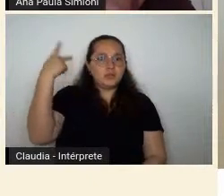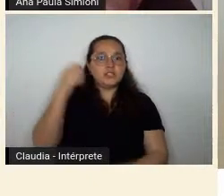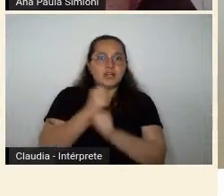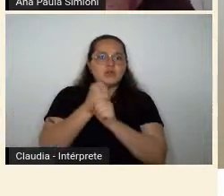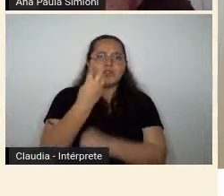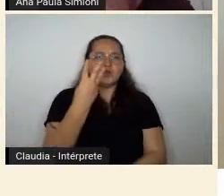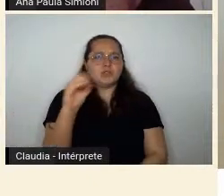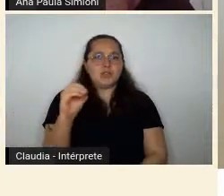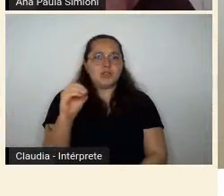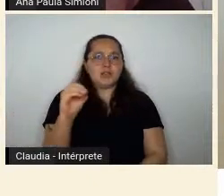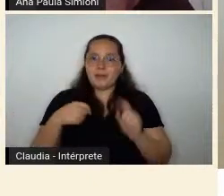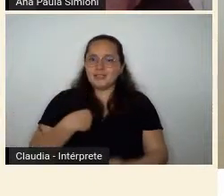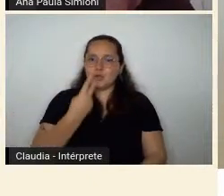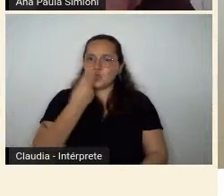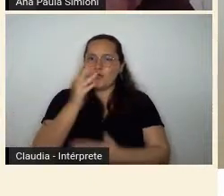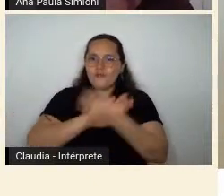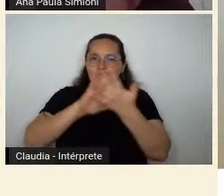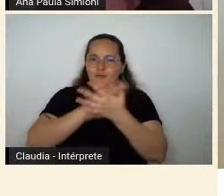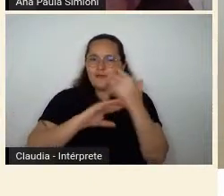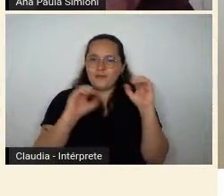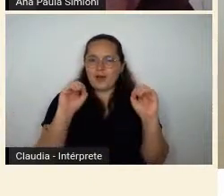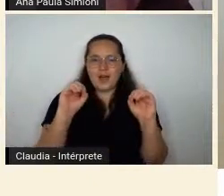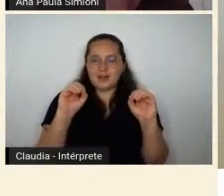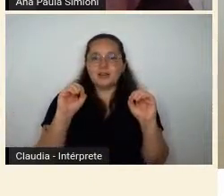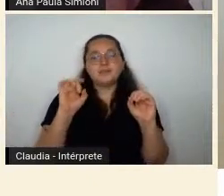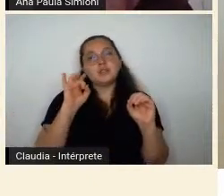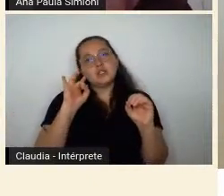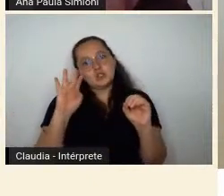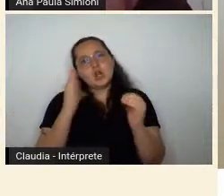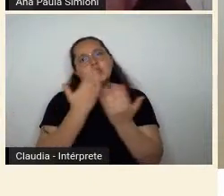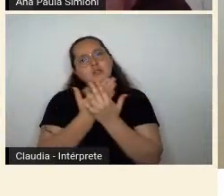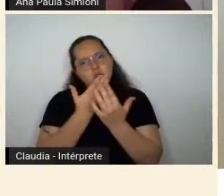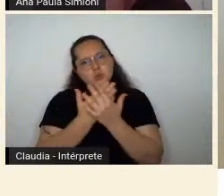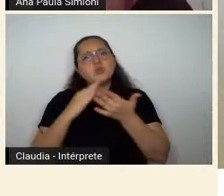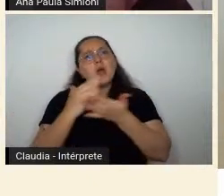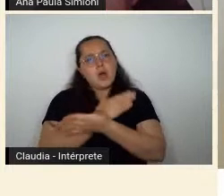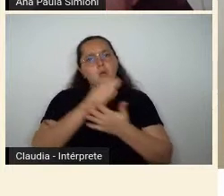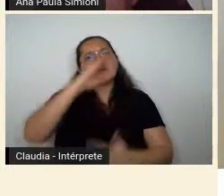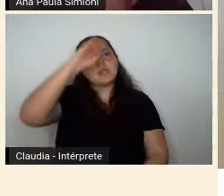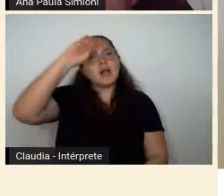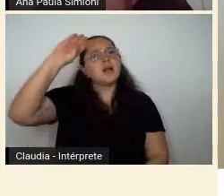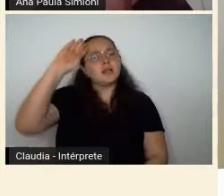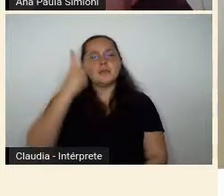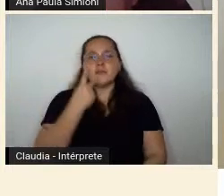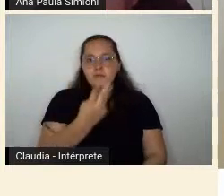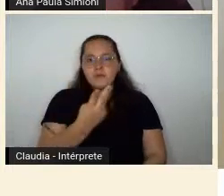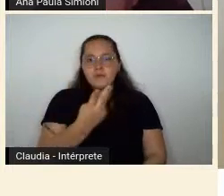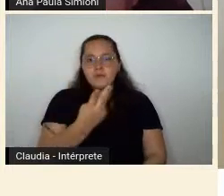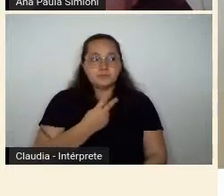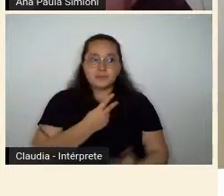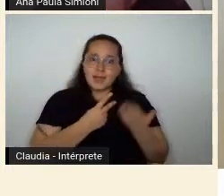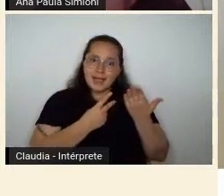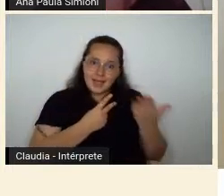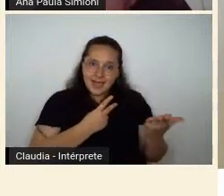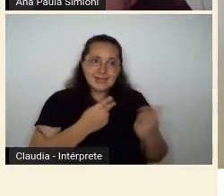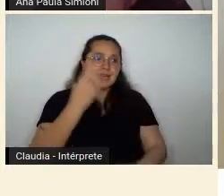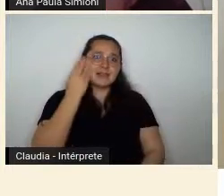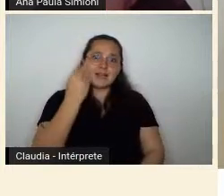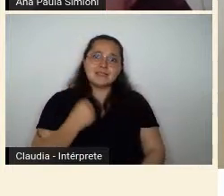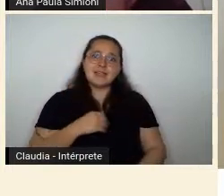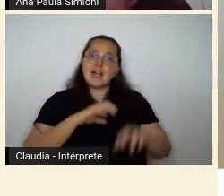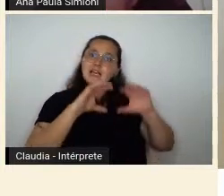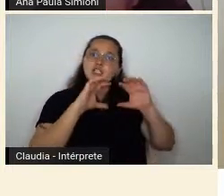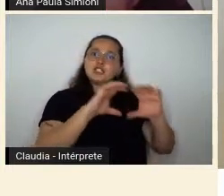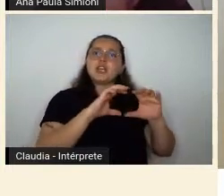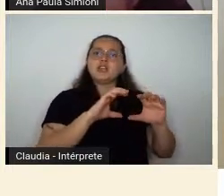de um modo geral, a não ser nos estudos realmente acadêmicos, essa Tarsila construída desse modo como essa